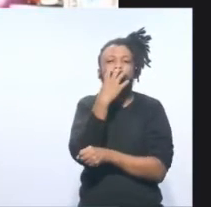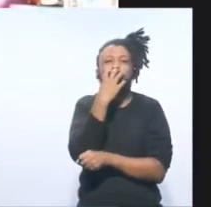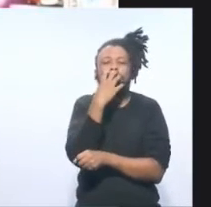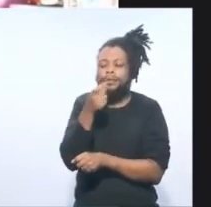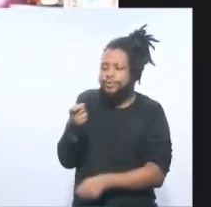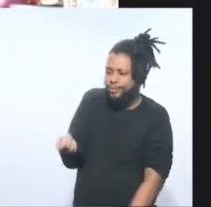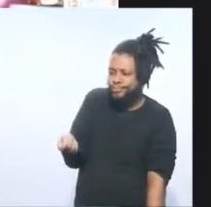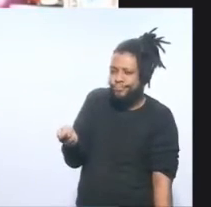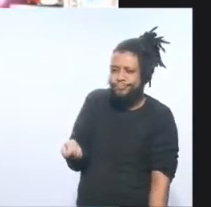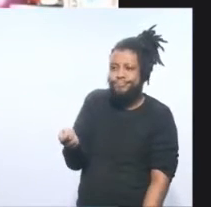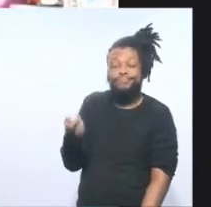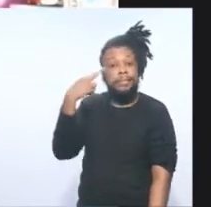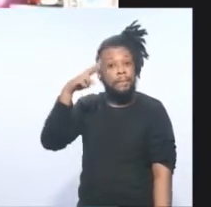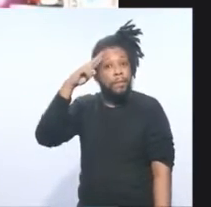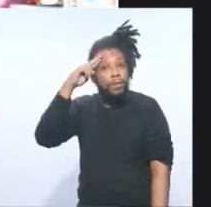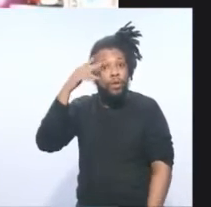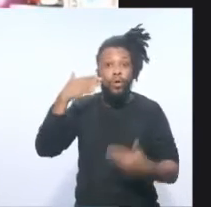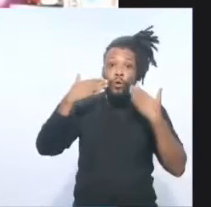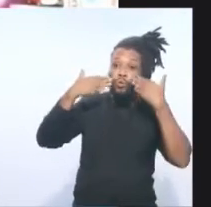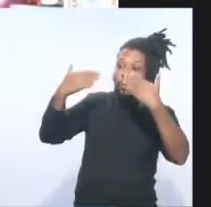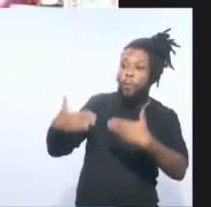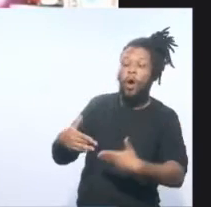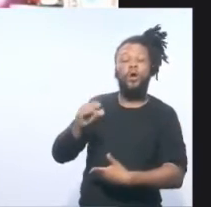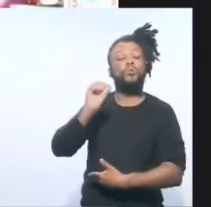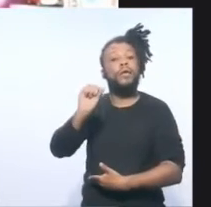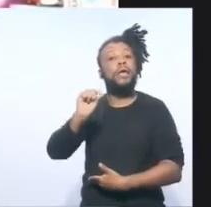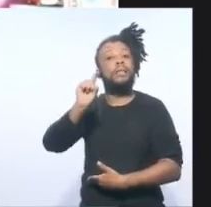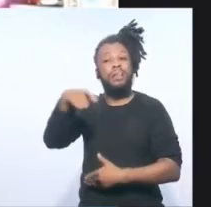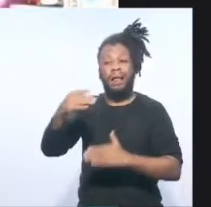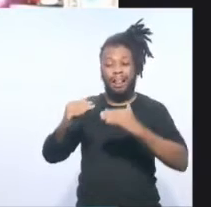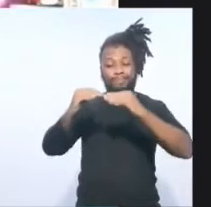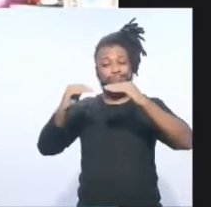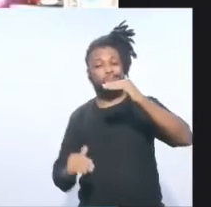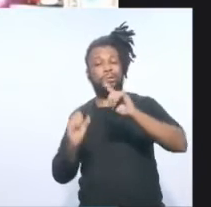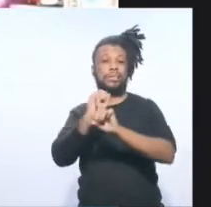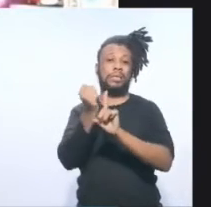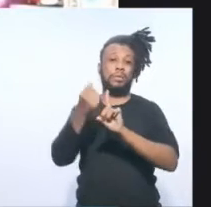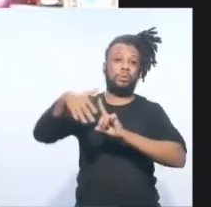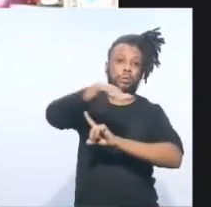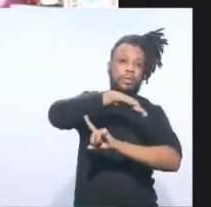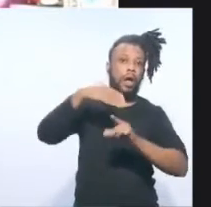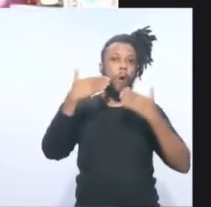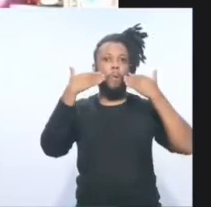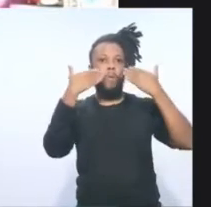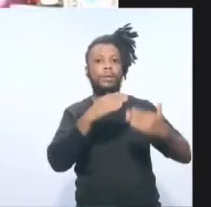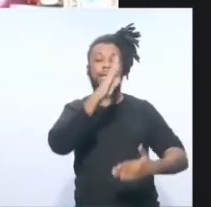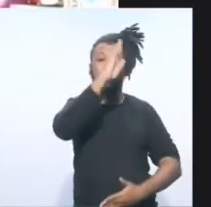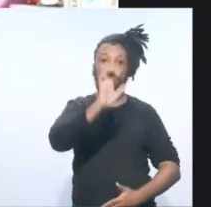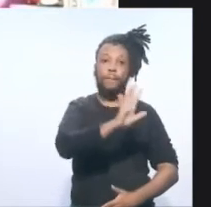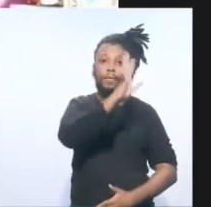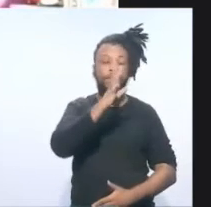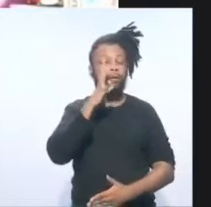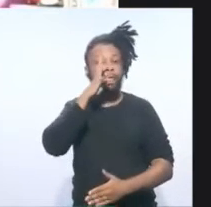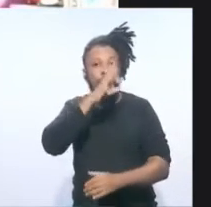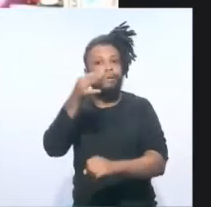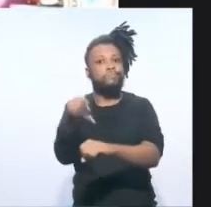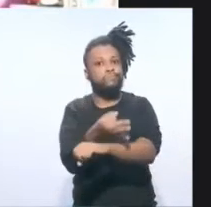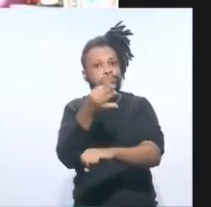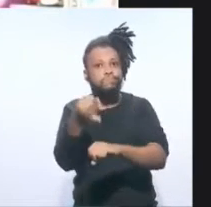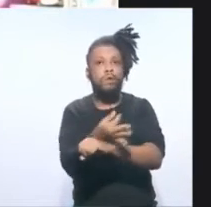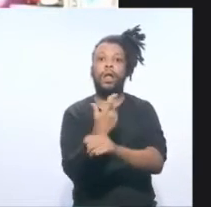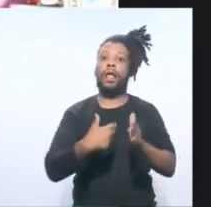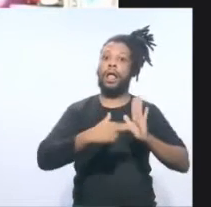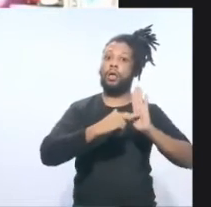isso demonstra toda a desigualdade que retrata a sociedade brasileira. A resistência à regulamentação do